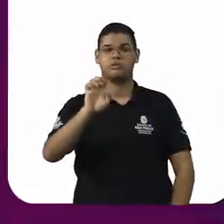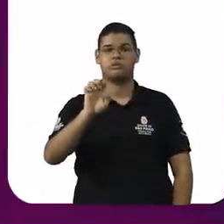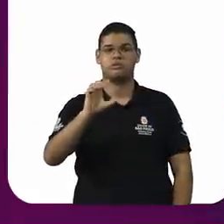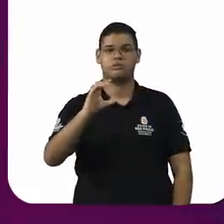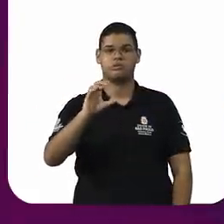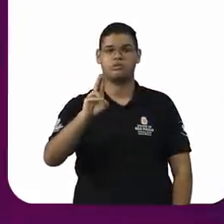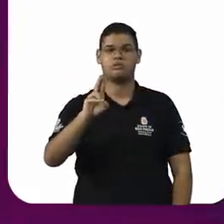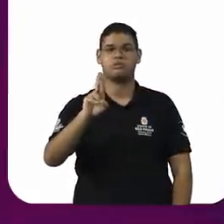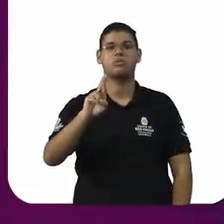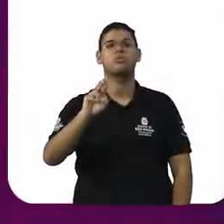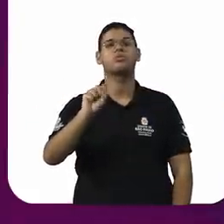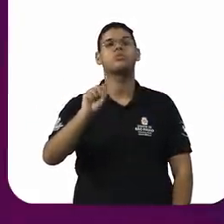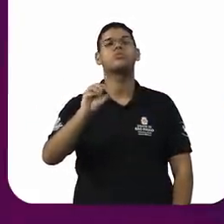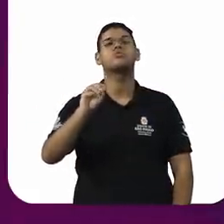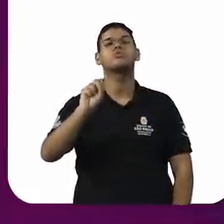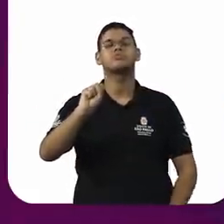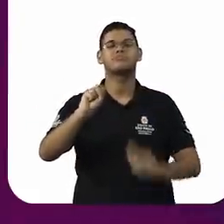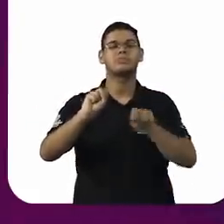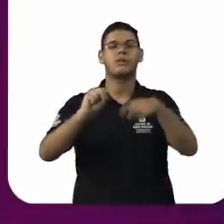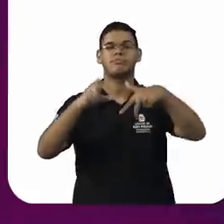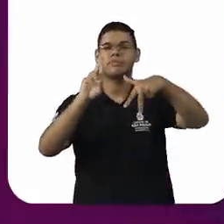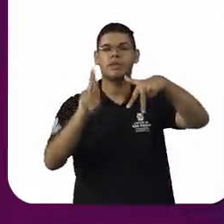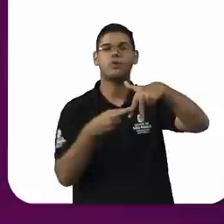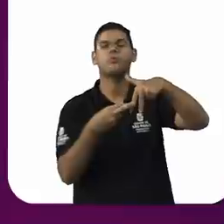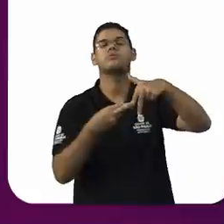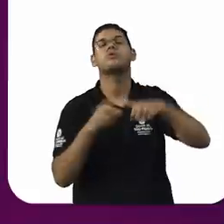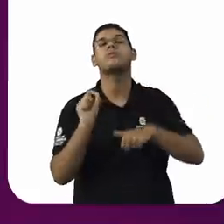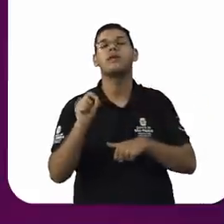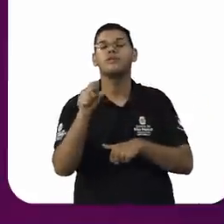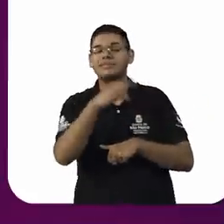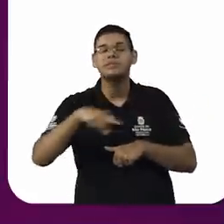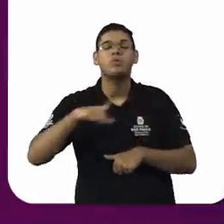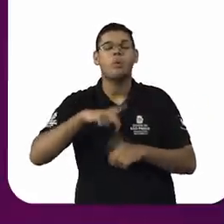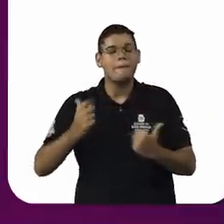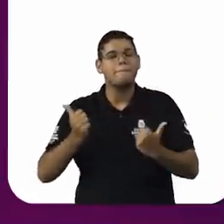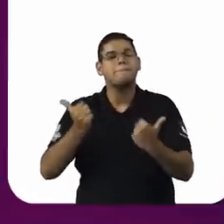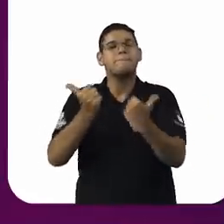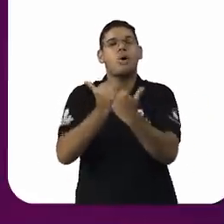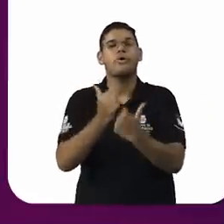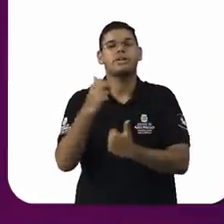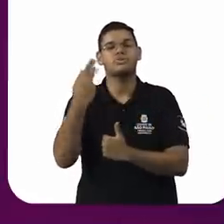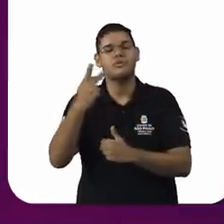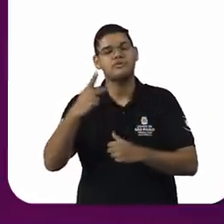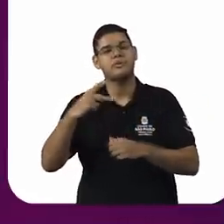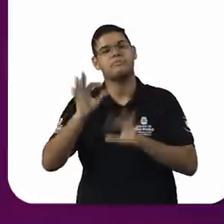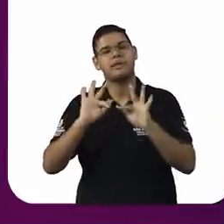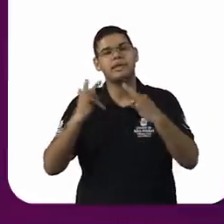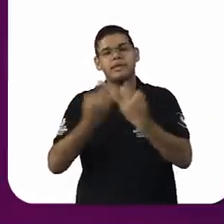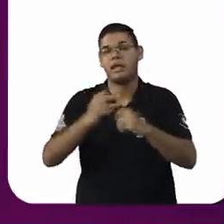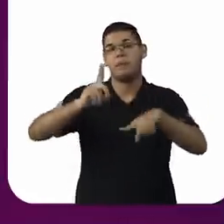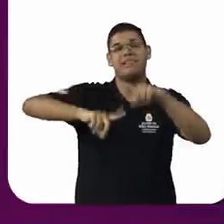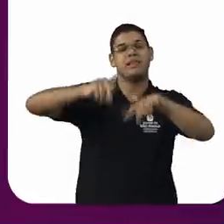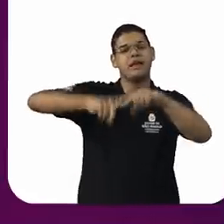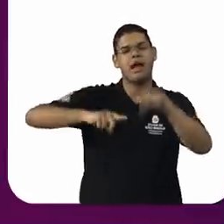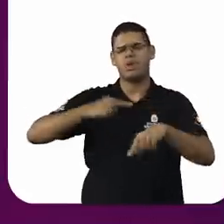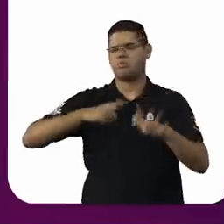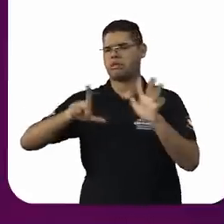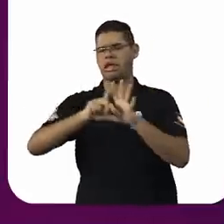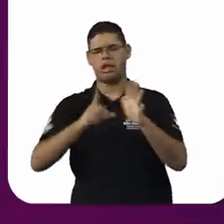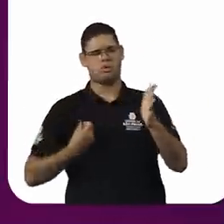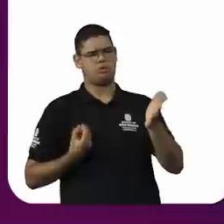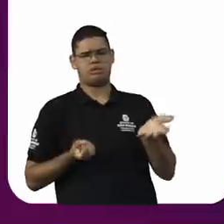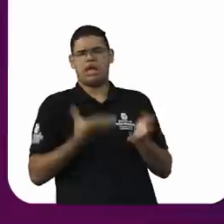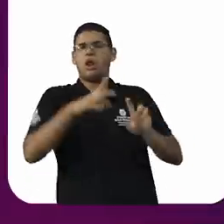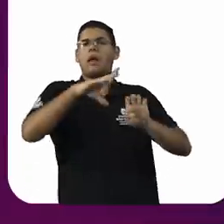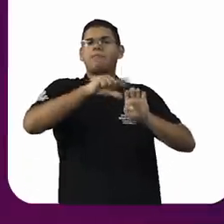de apoio, por exemplo, nas famílias monoparentais. Isso também é um aspecto muito importante para que a gente